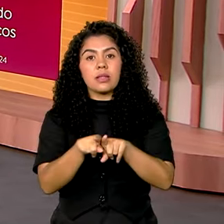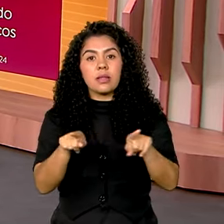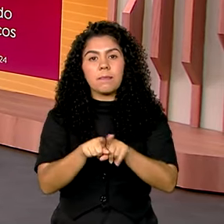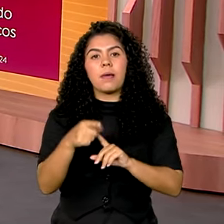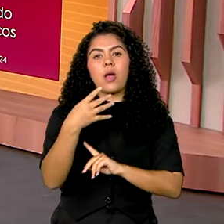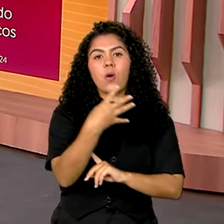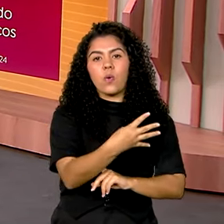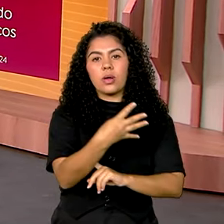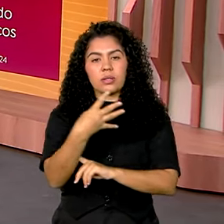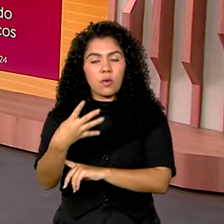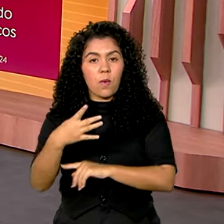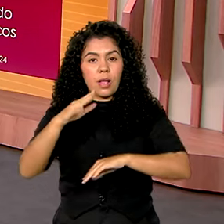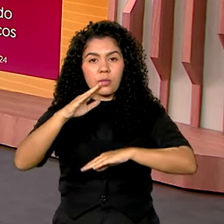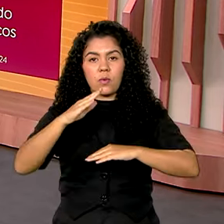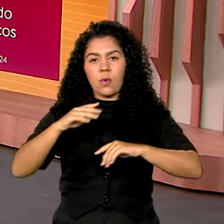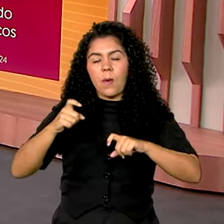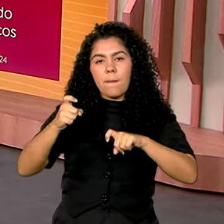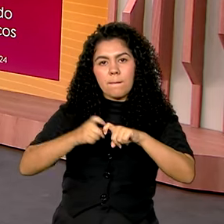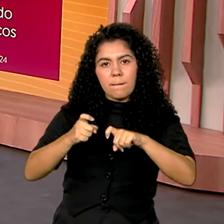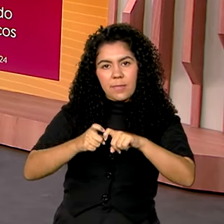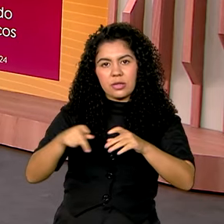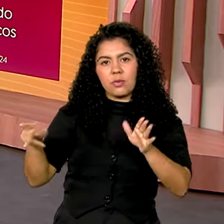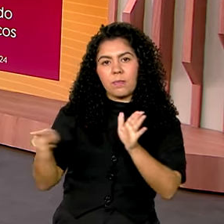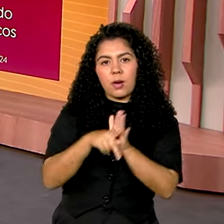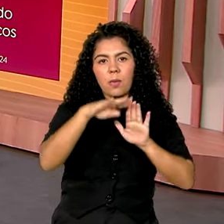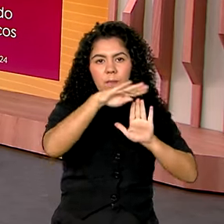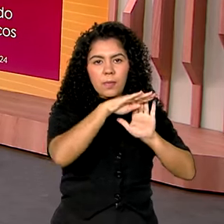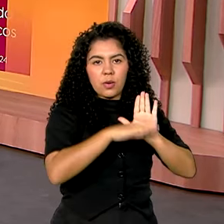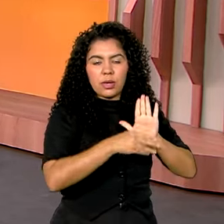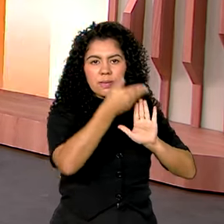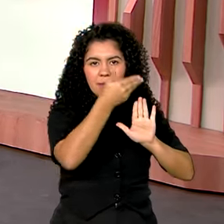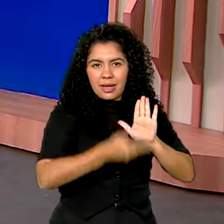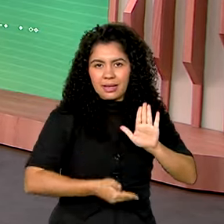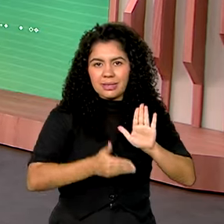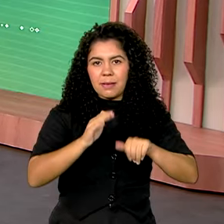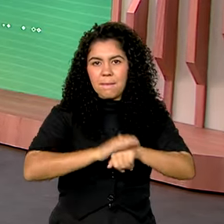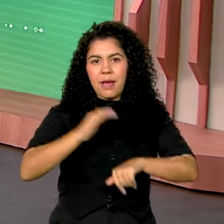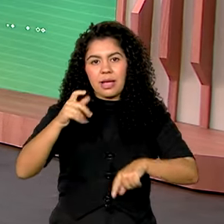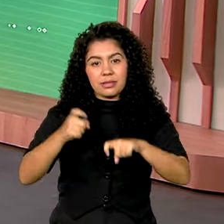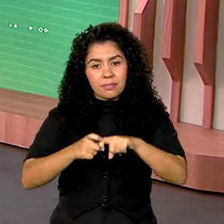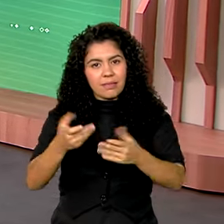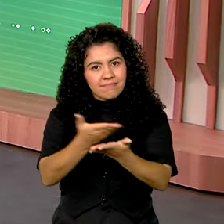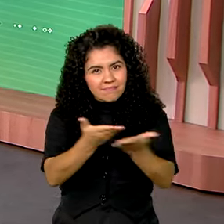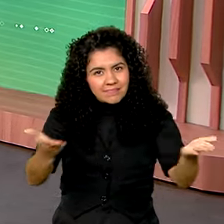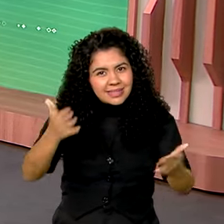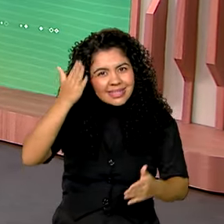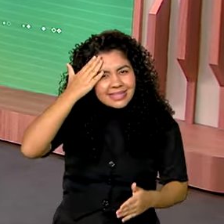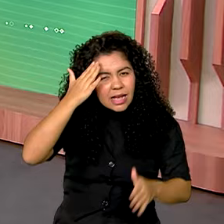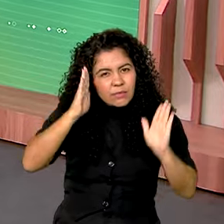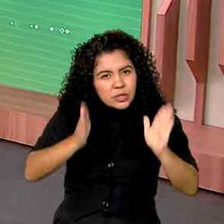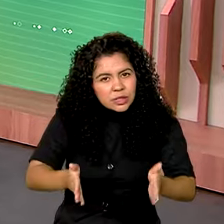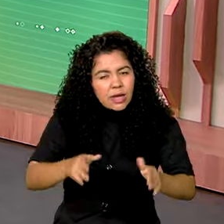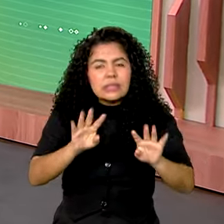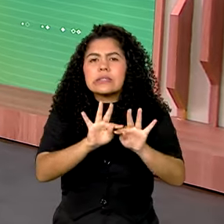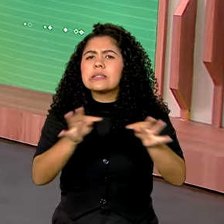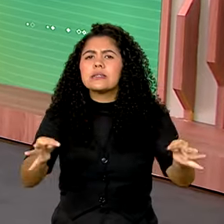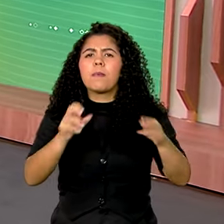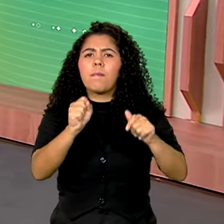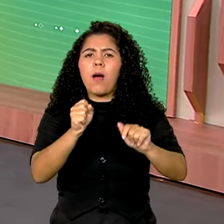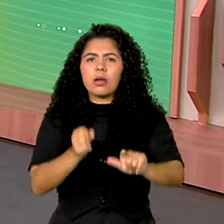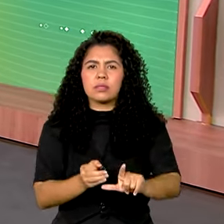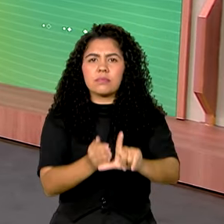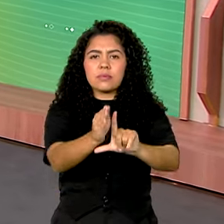médicos do Mais Médicos. É isso, você já sabe que para acessar, basta você